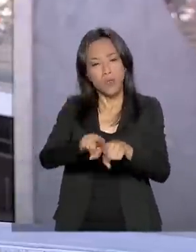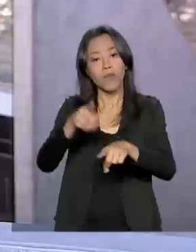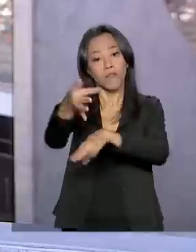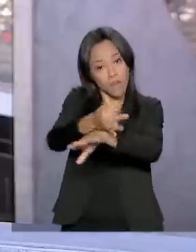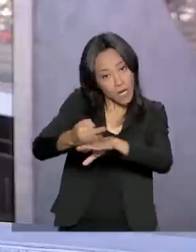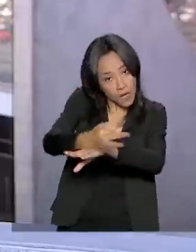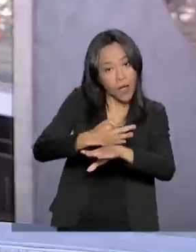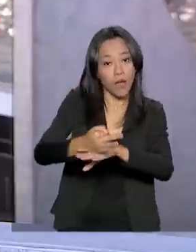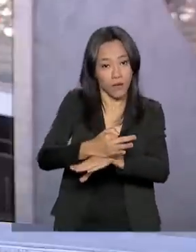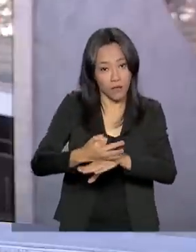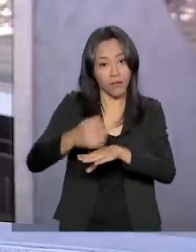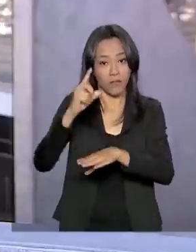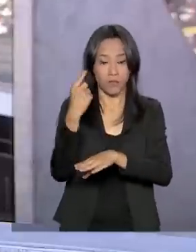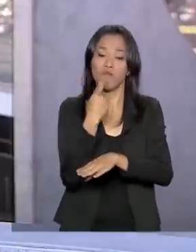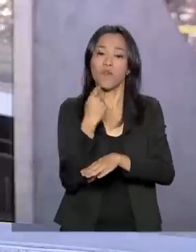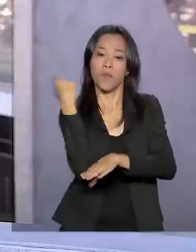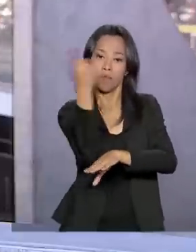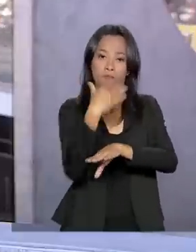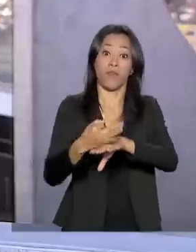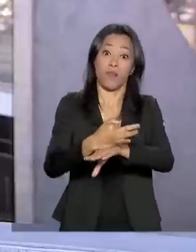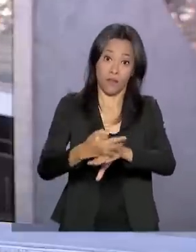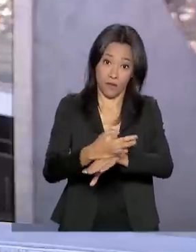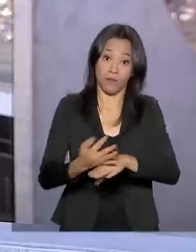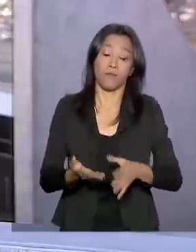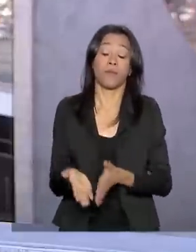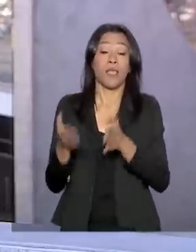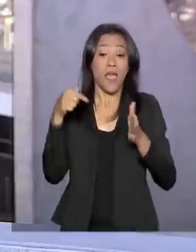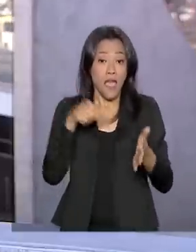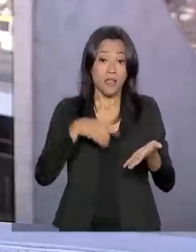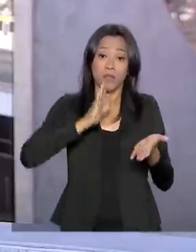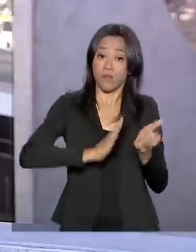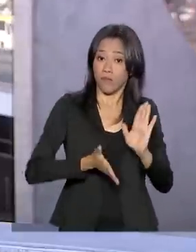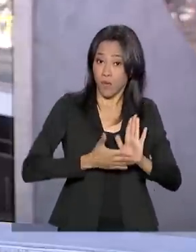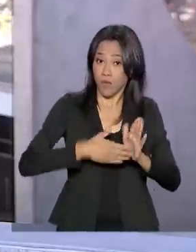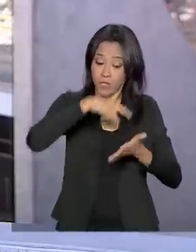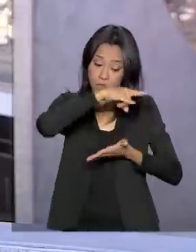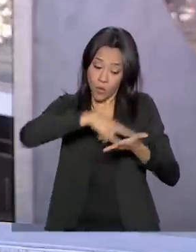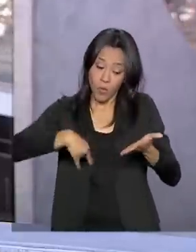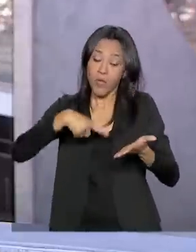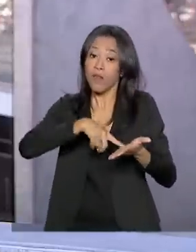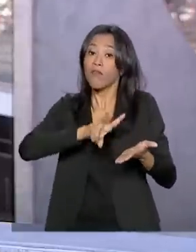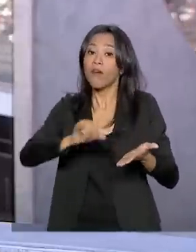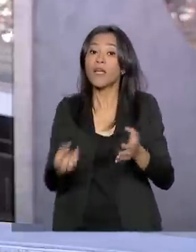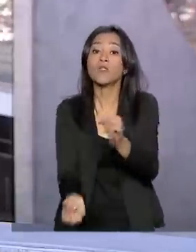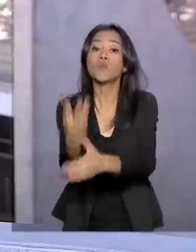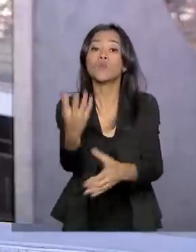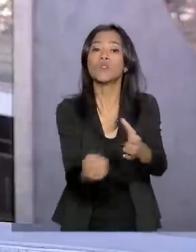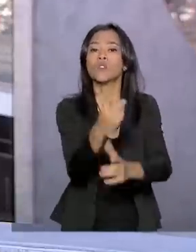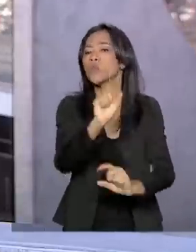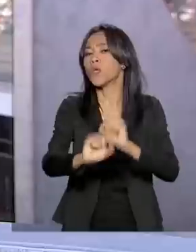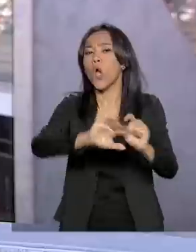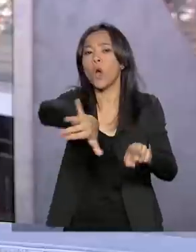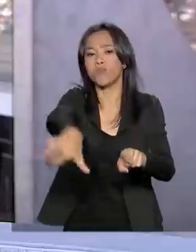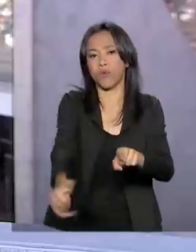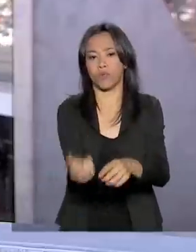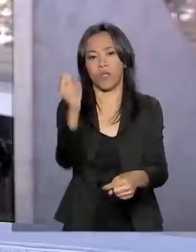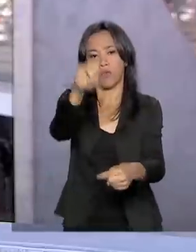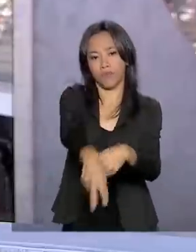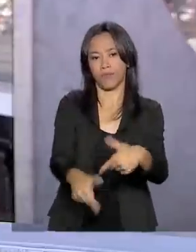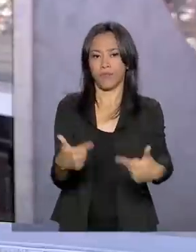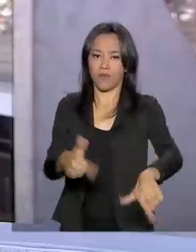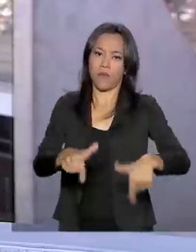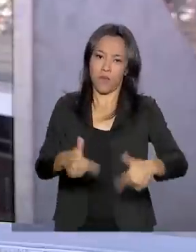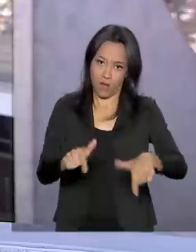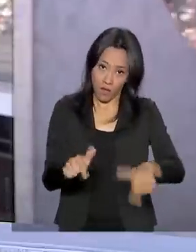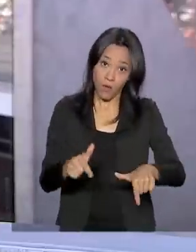da Previdência e Trabalho, Rogério Marinho, disse que a medida vai contribuir para a criação de mais postos de trabalho. Segundo Marinho, com